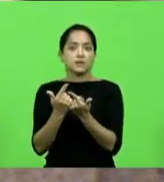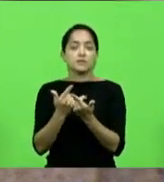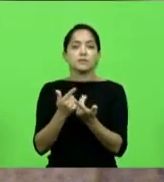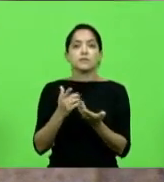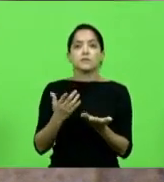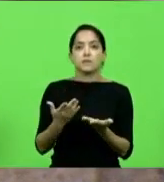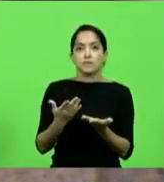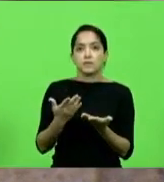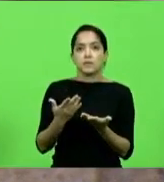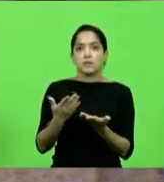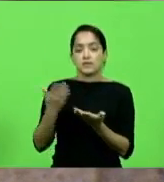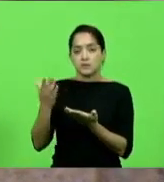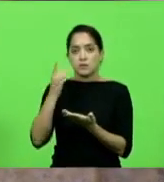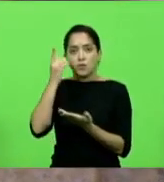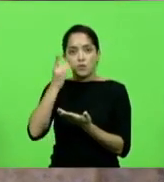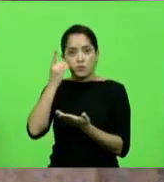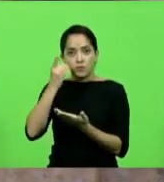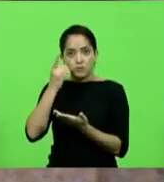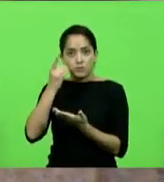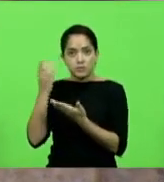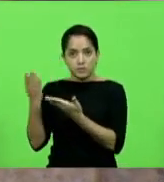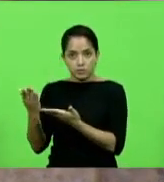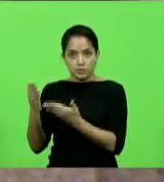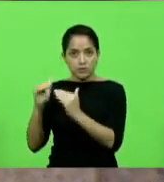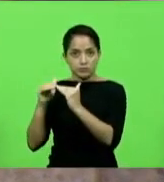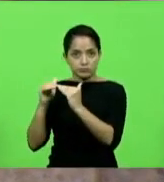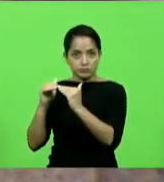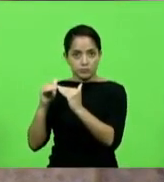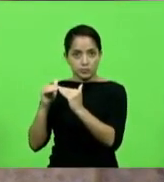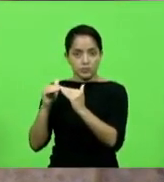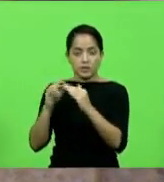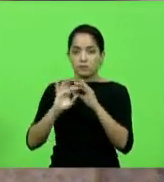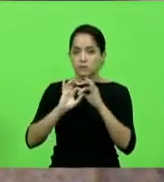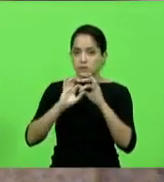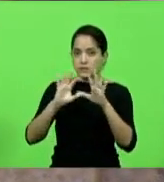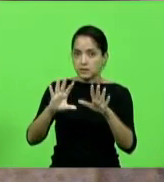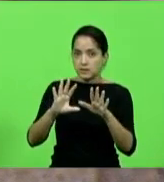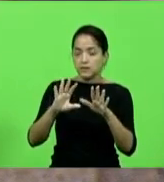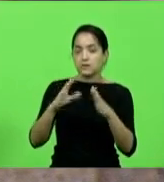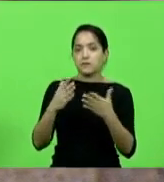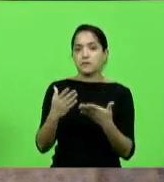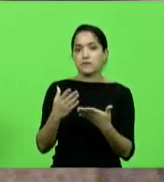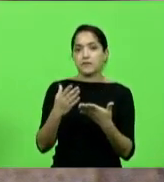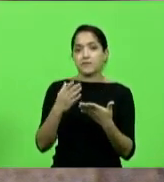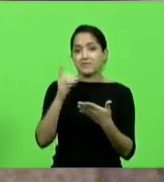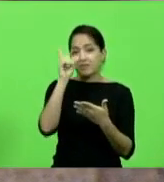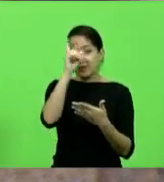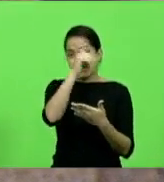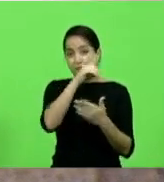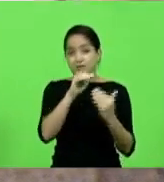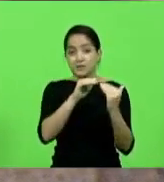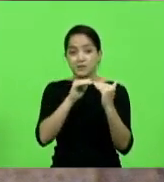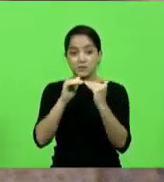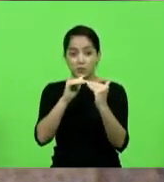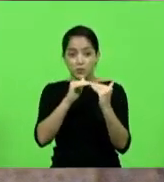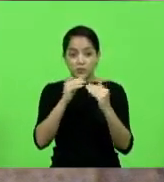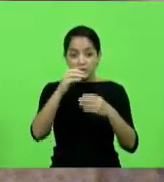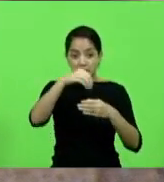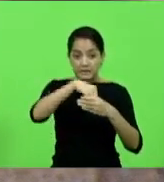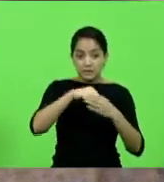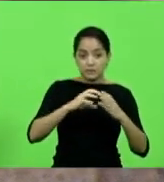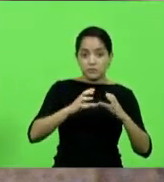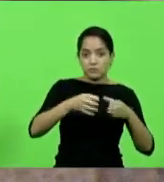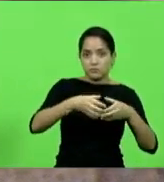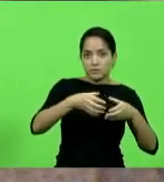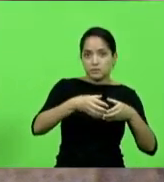líder do PSL, quero deixar os nossos deputados à vontade, dizer que nós estamos com uma dificuldade de entrar em um consenso dentro do partido, dentro do bloco, imagino que aqui na